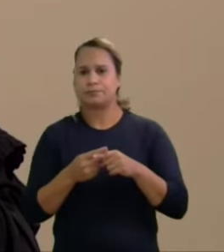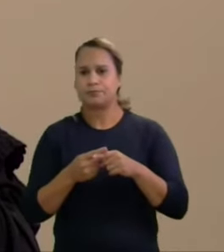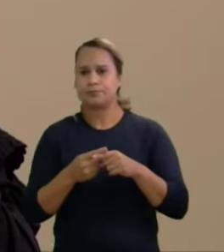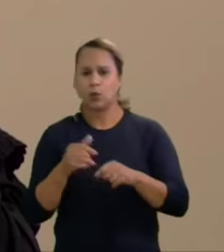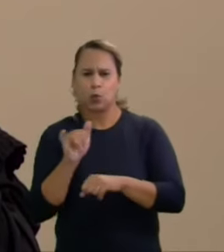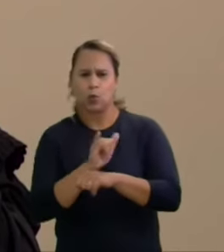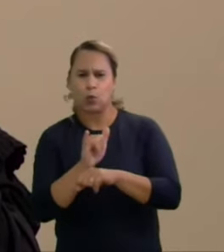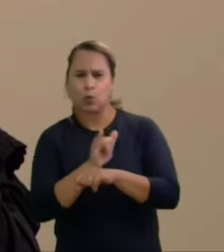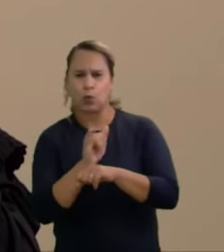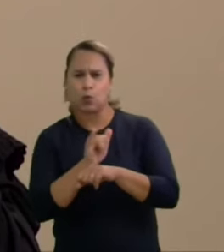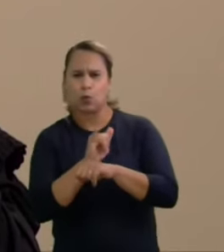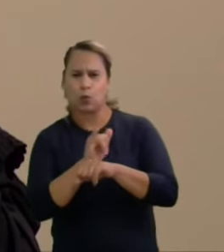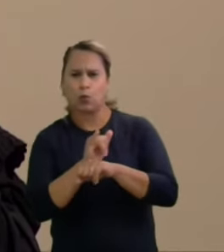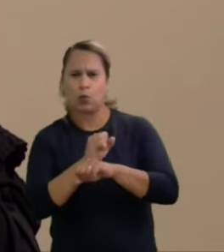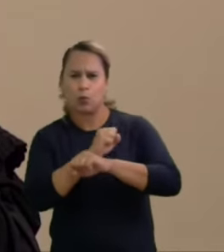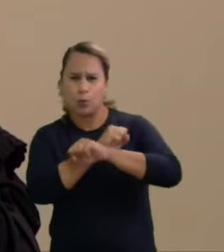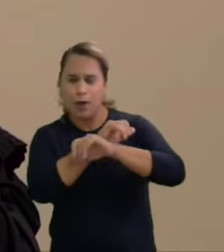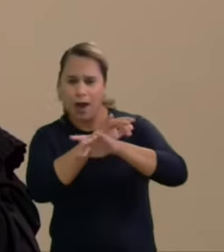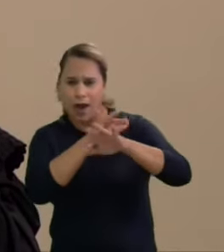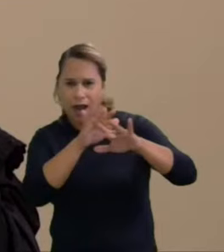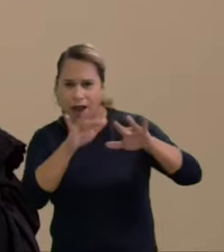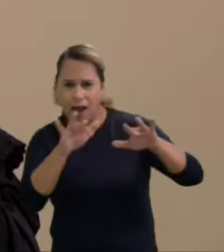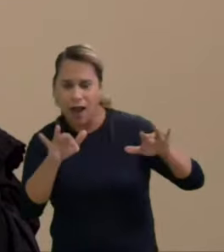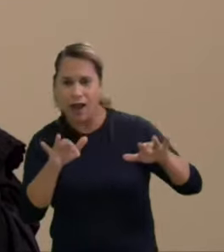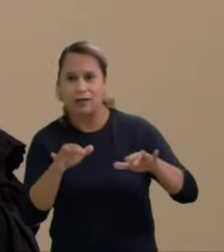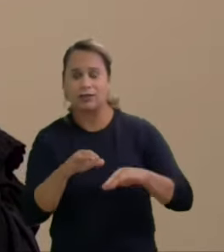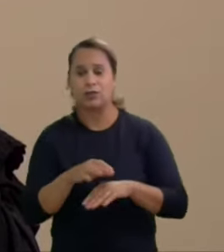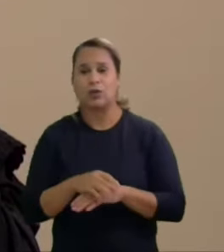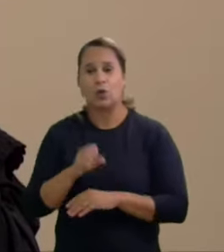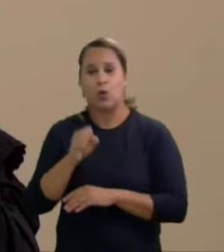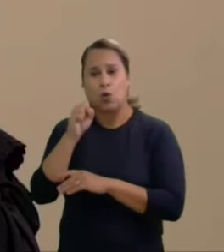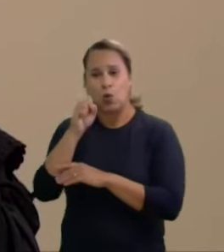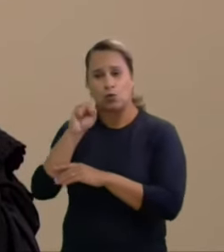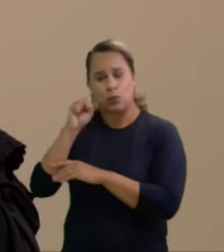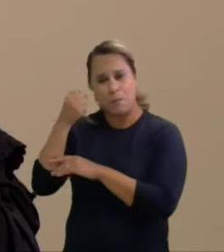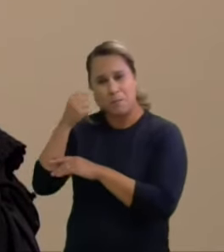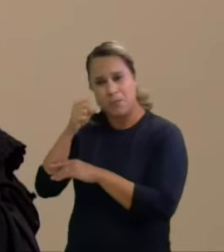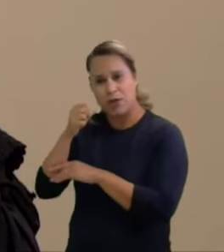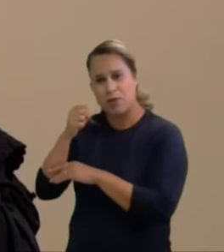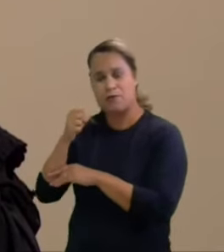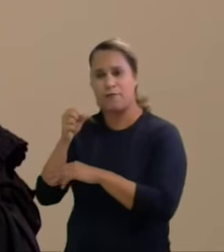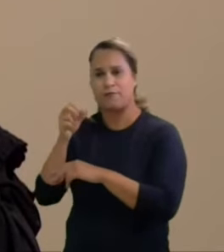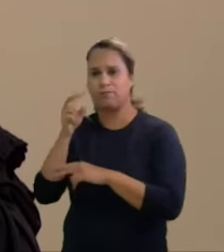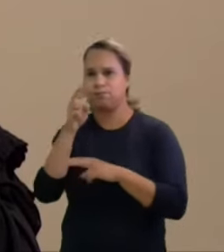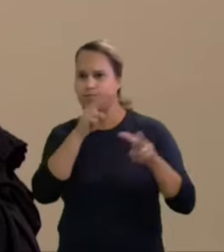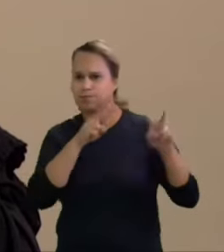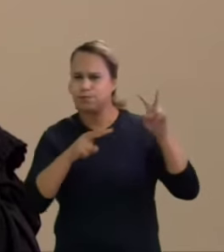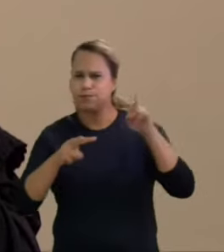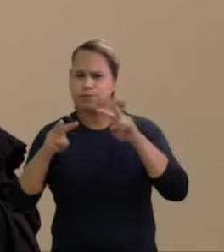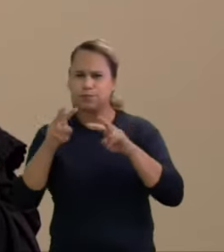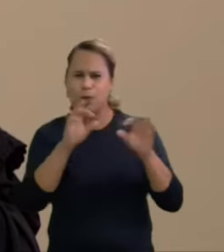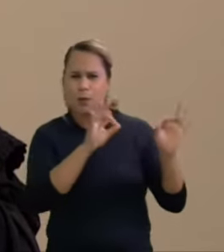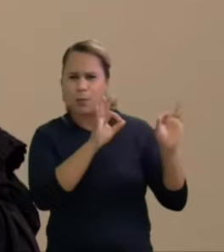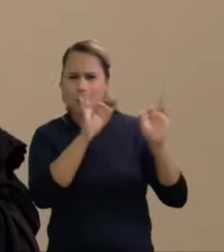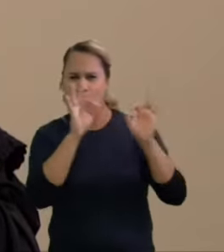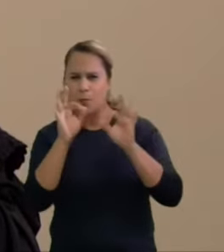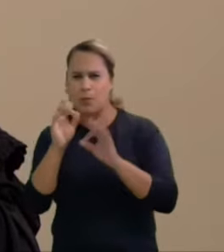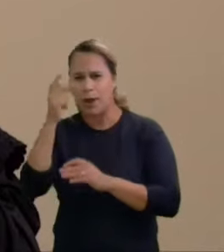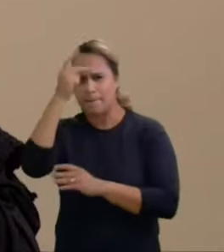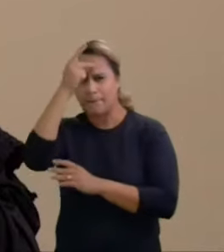118 mil visualizações atraiu assistência de centenas de milhares de pessoas que externaram comentários